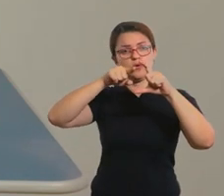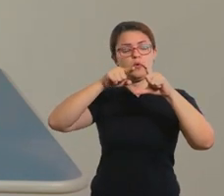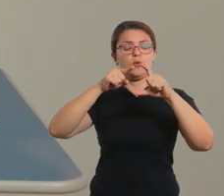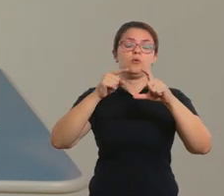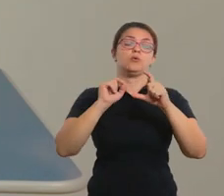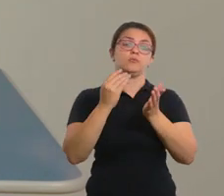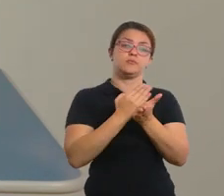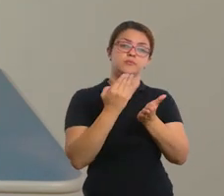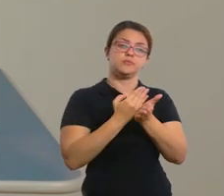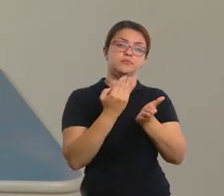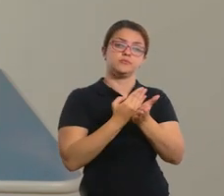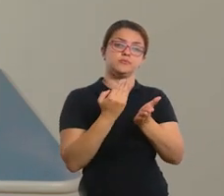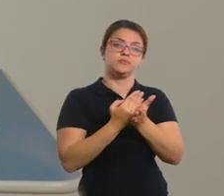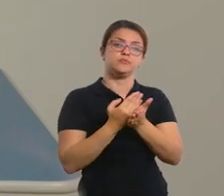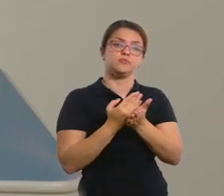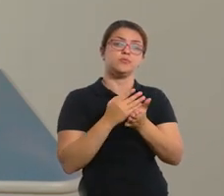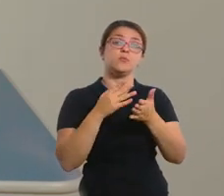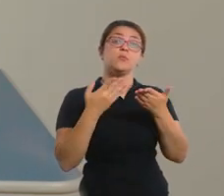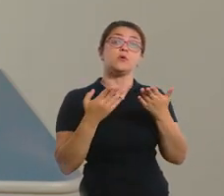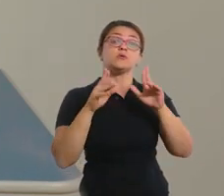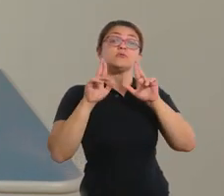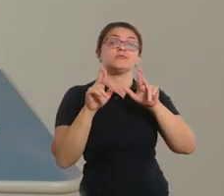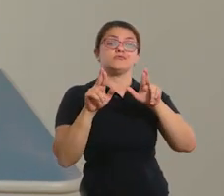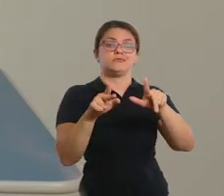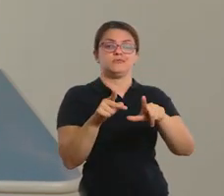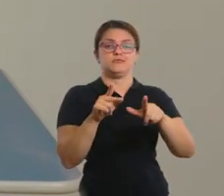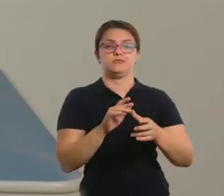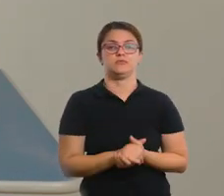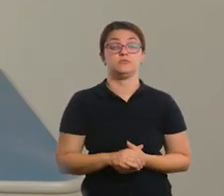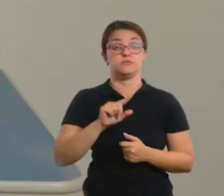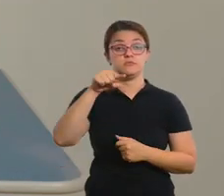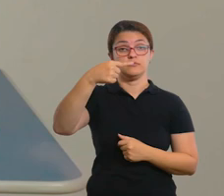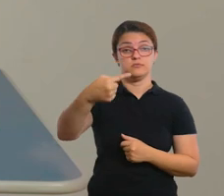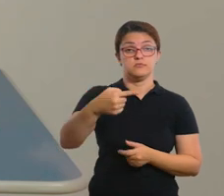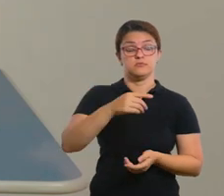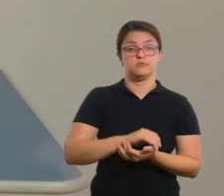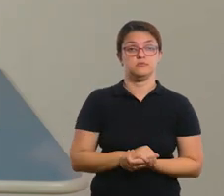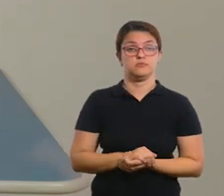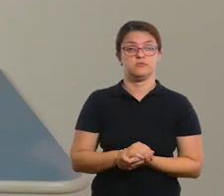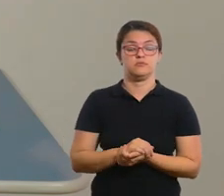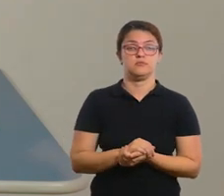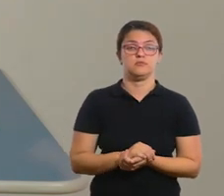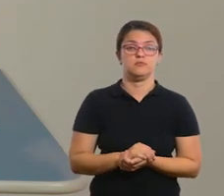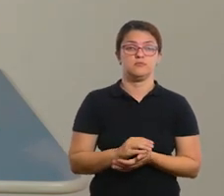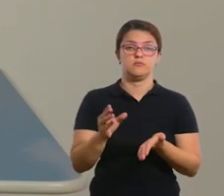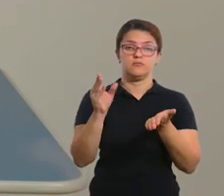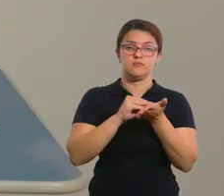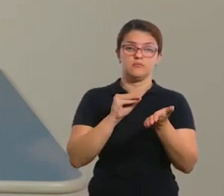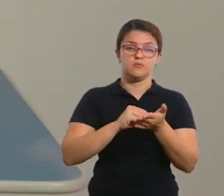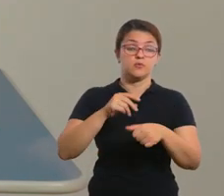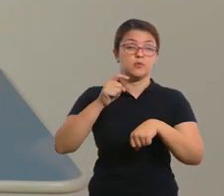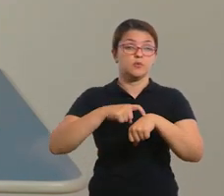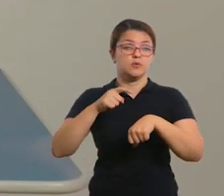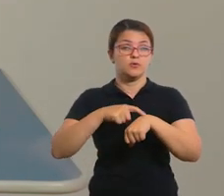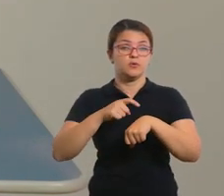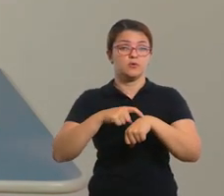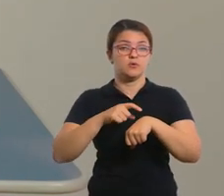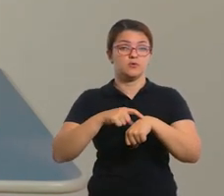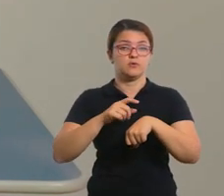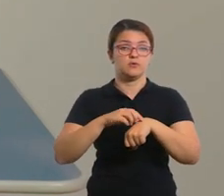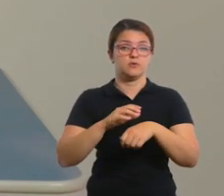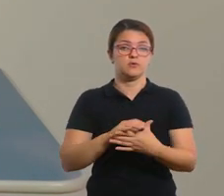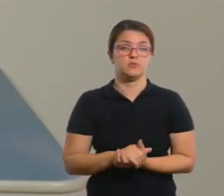primeiramente, quais são as suas diferenças. E depois, vocês vão registrar os horários